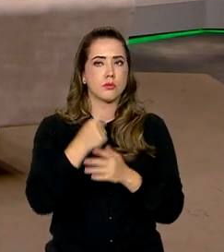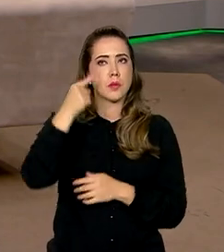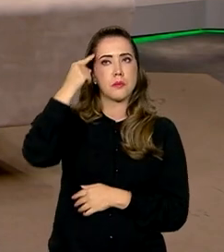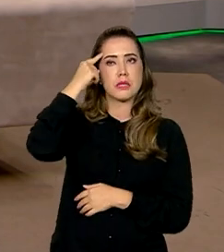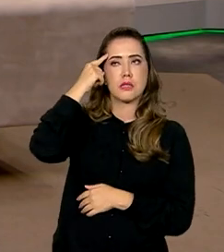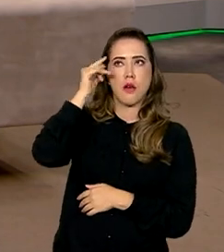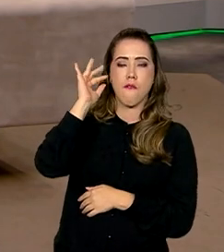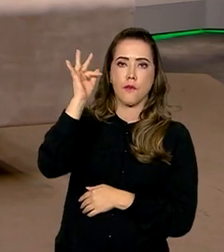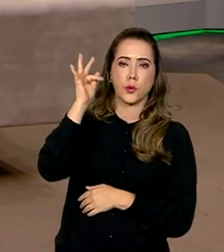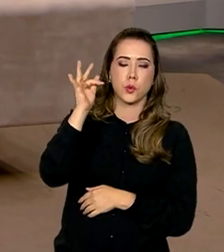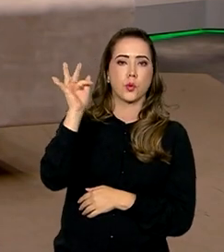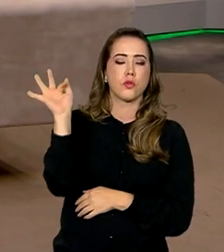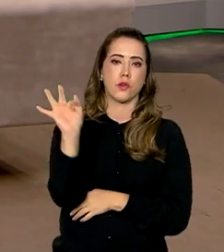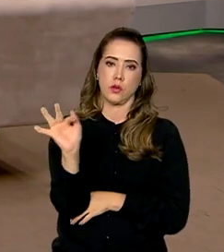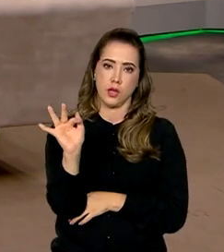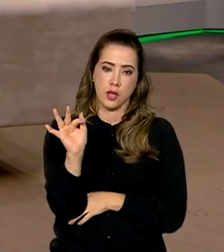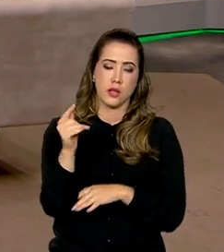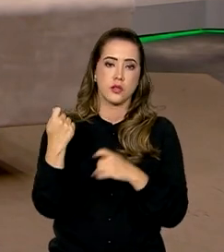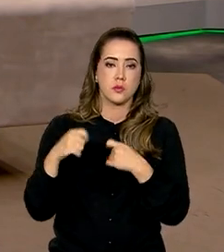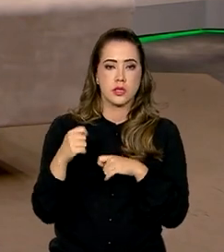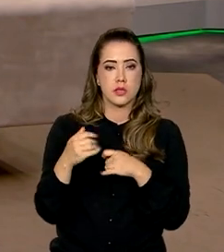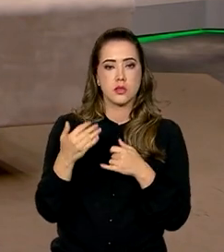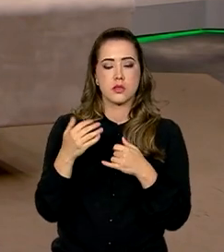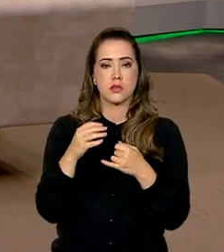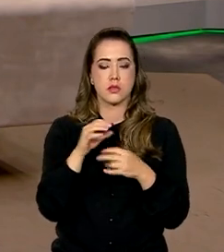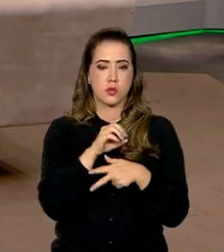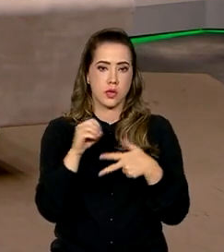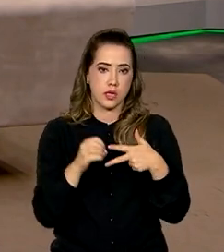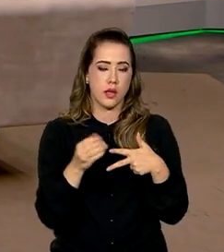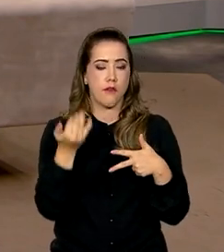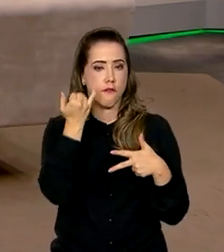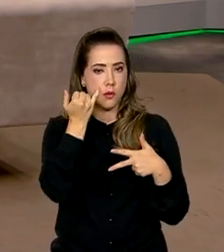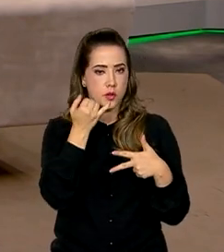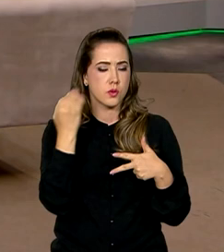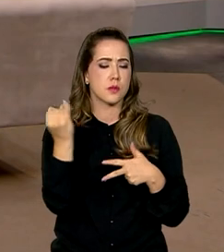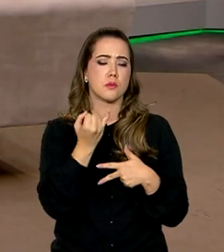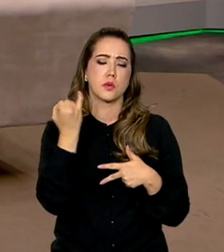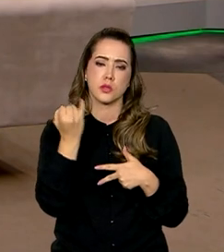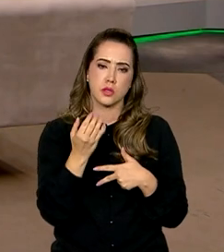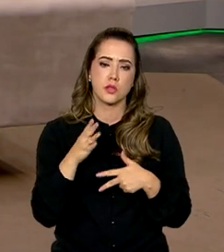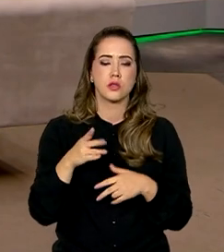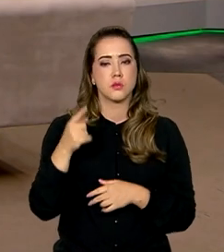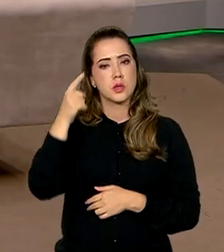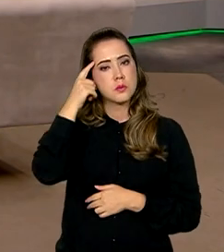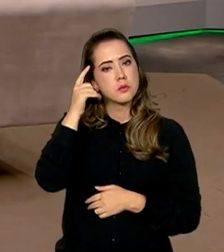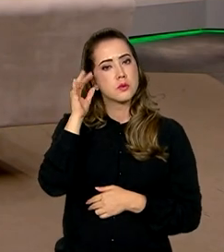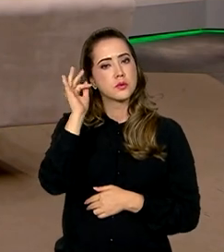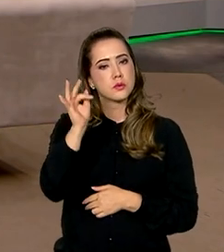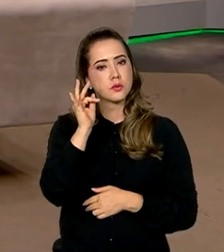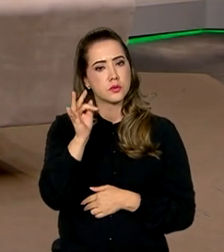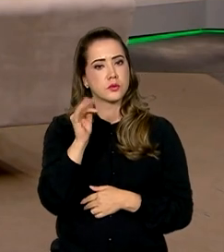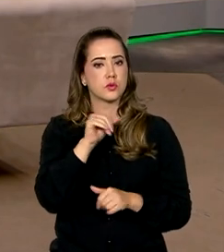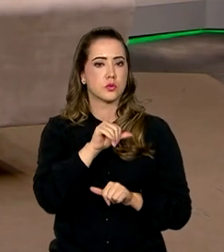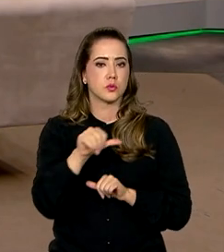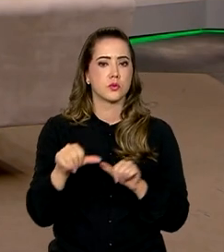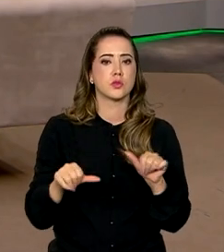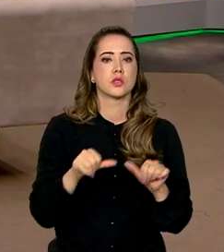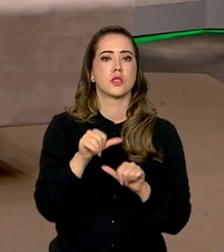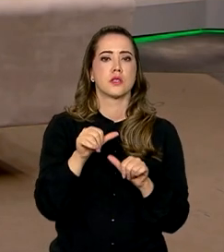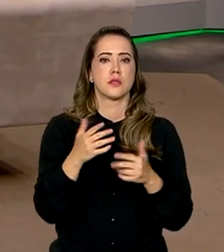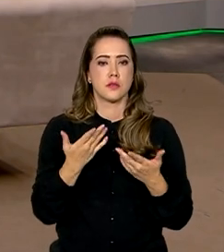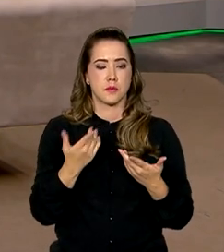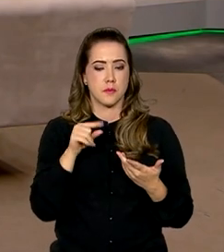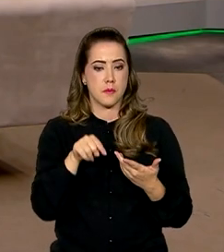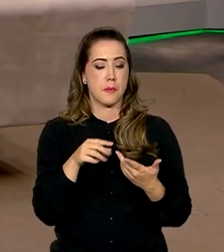superior, o Enem fornece muito dado e muita informação realmente relevante para se pensar as políticas de transição do ensino médio